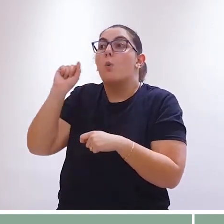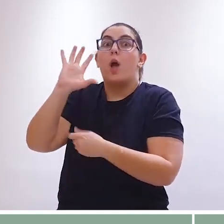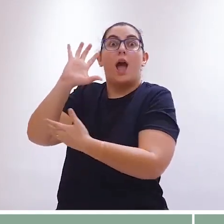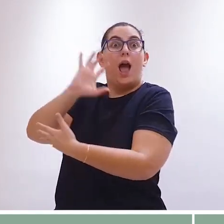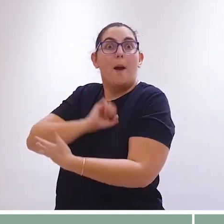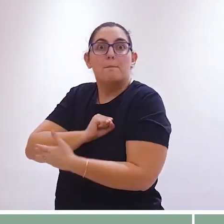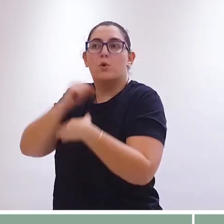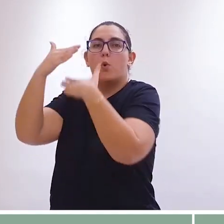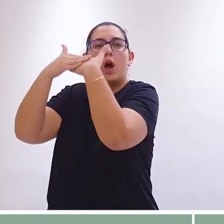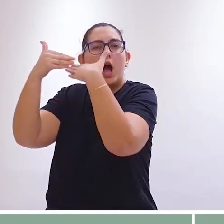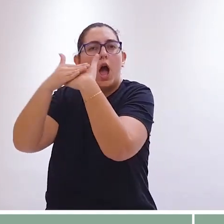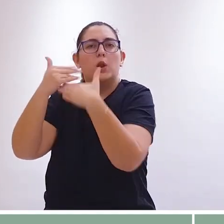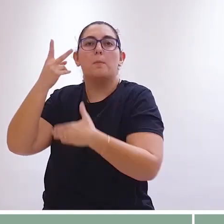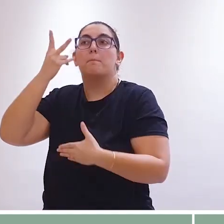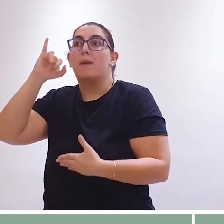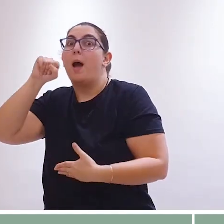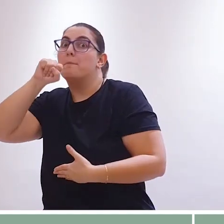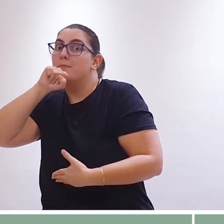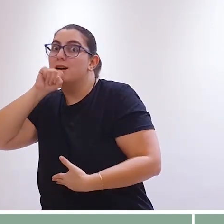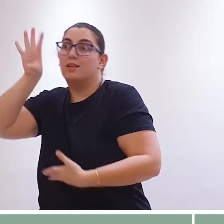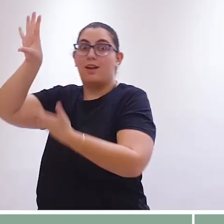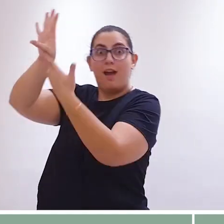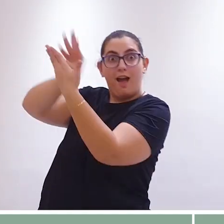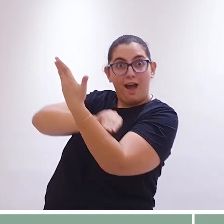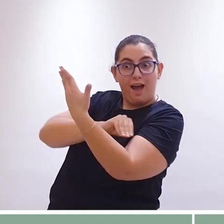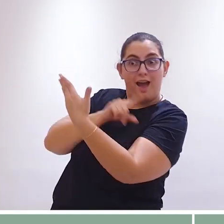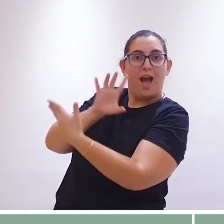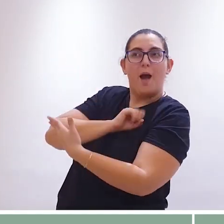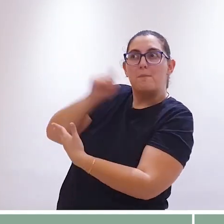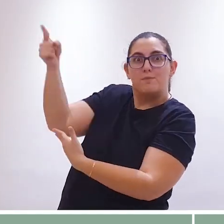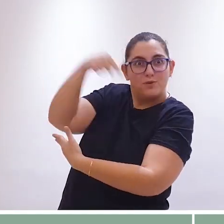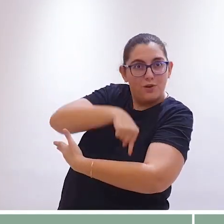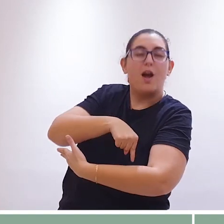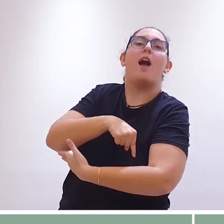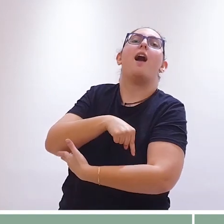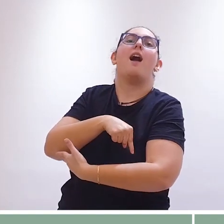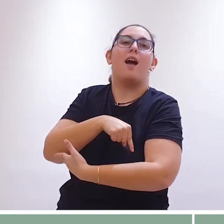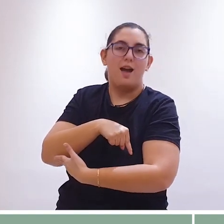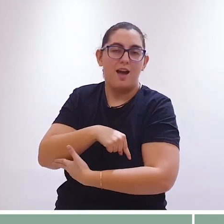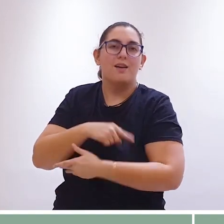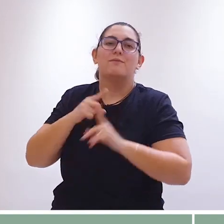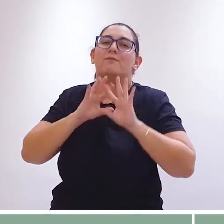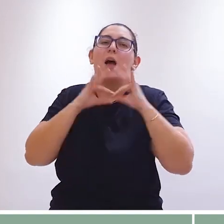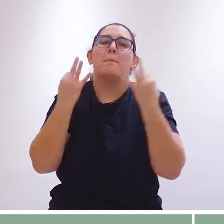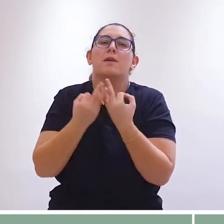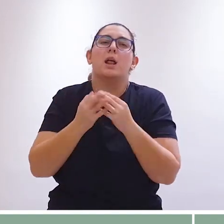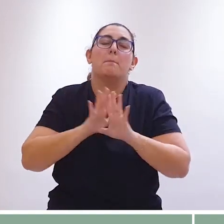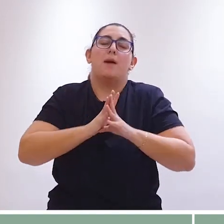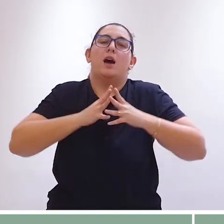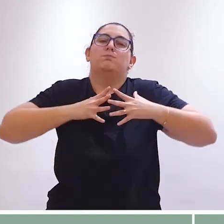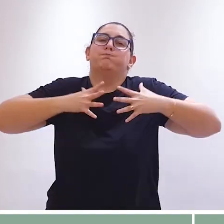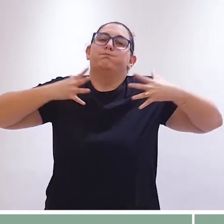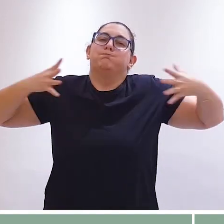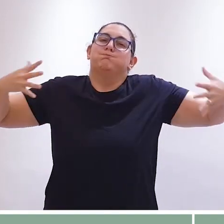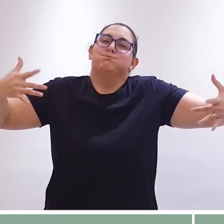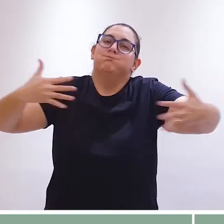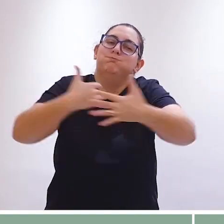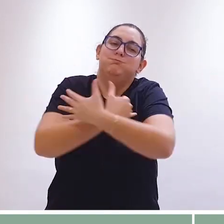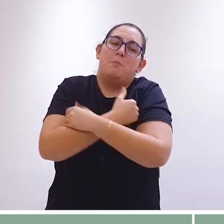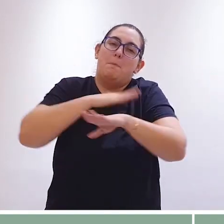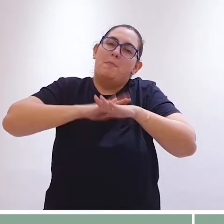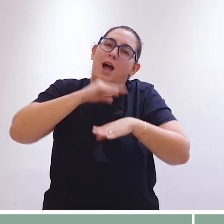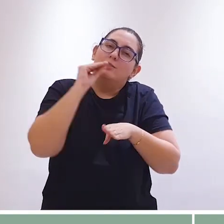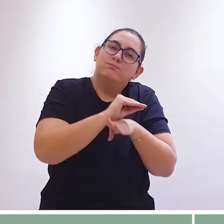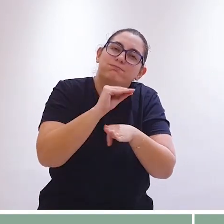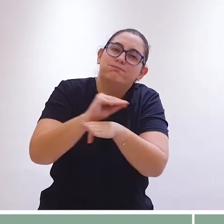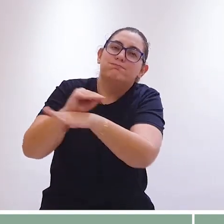amor e o carinho dos seus pais. Mas, a criança a ser batizada vai entrar numa grande família que deve cuidar